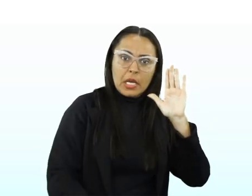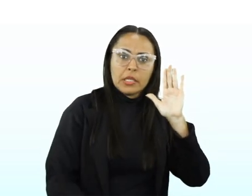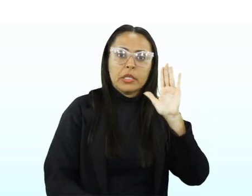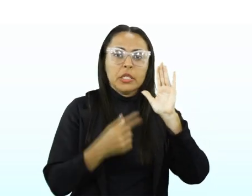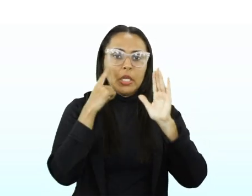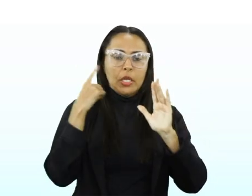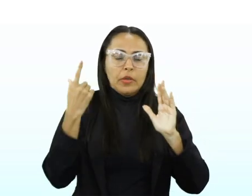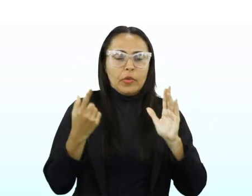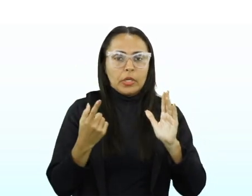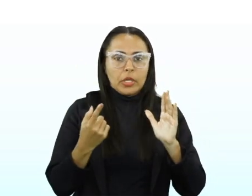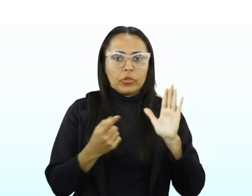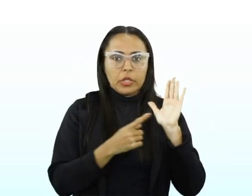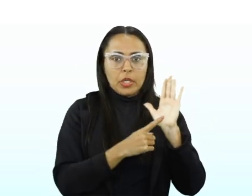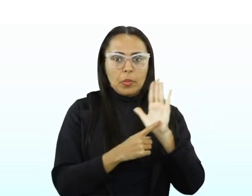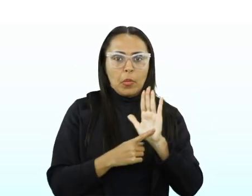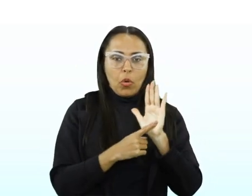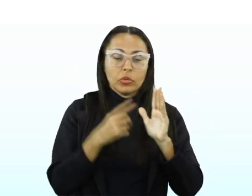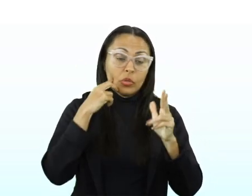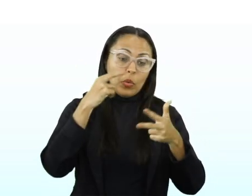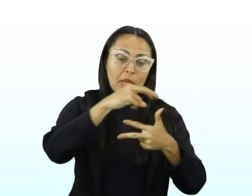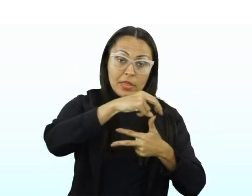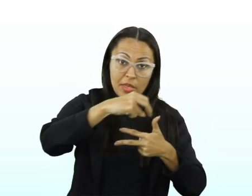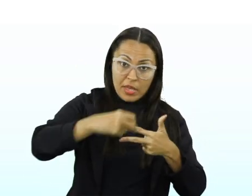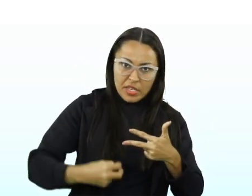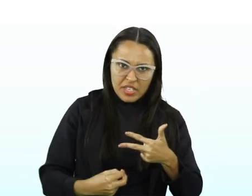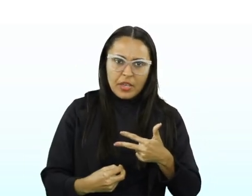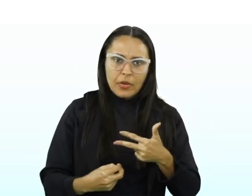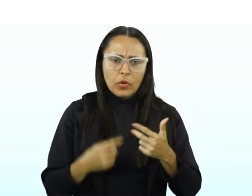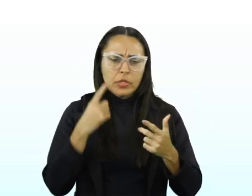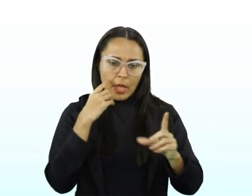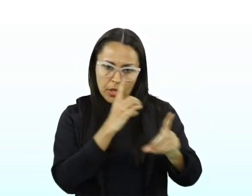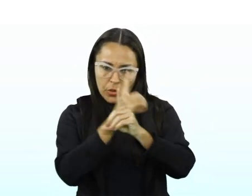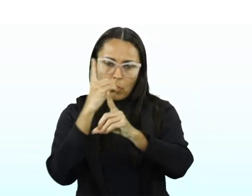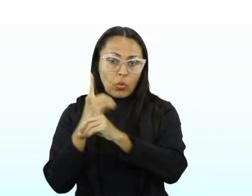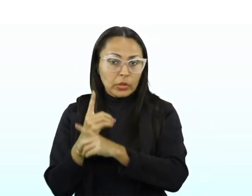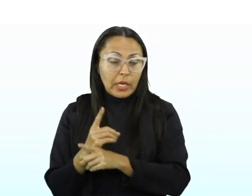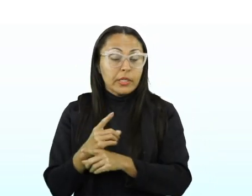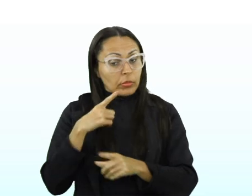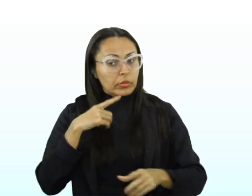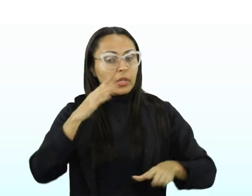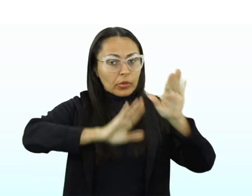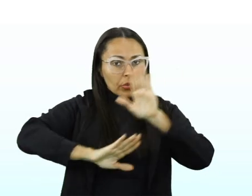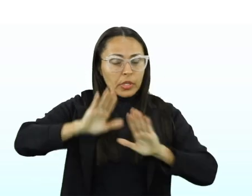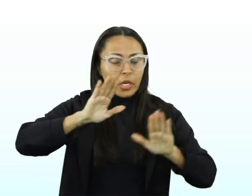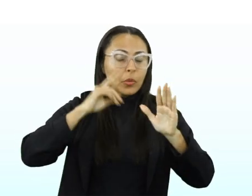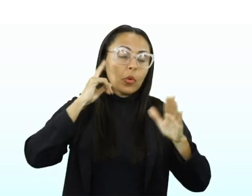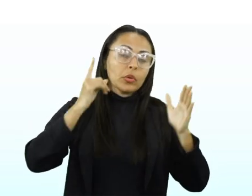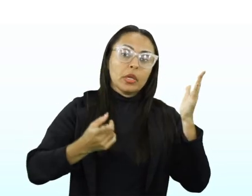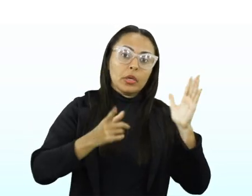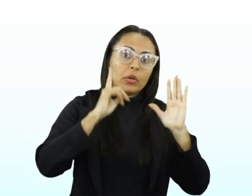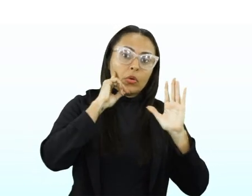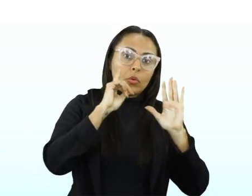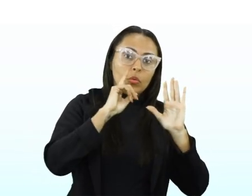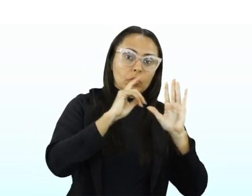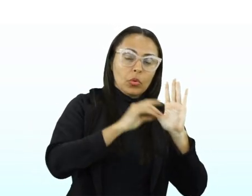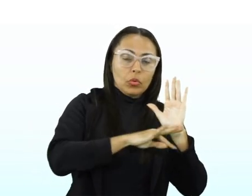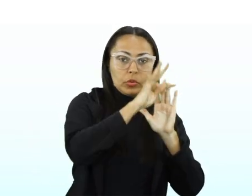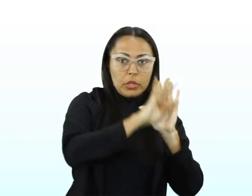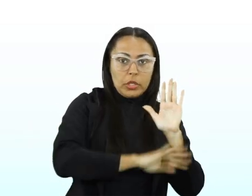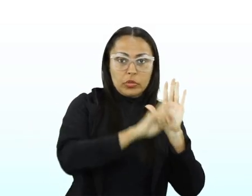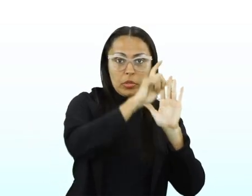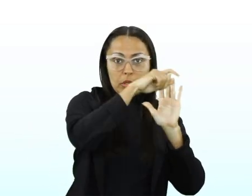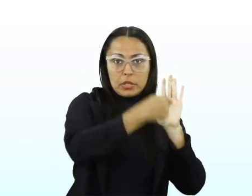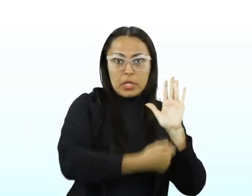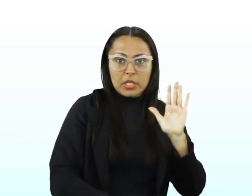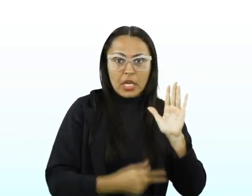aparece mais no Exame Nacional do Ensino Médio. Você tem que ter muito cuidado. Por quê? Porque o texto dissertativo, argumentativo,